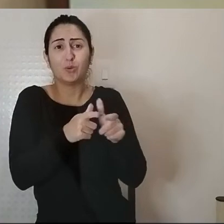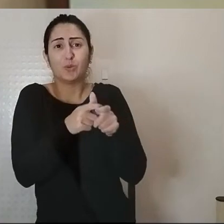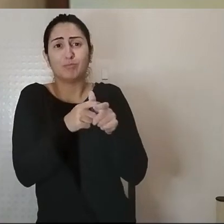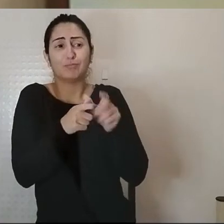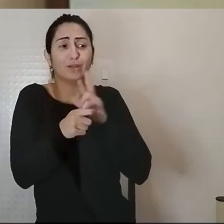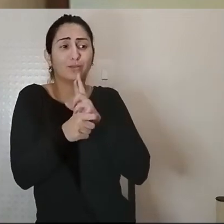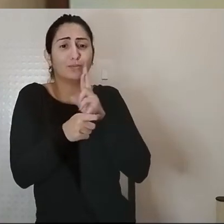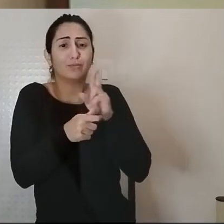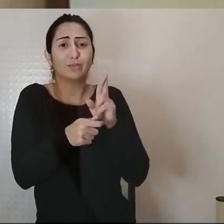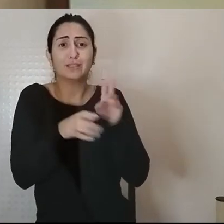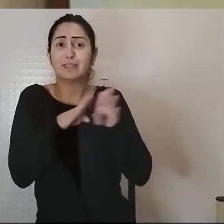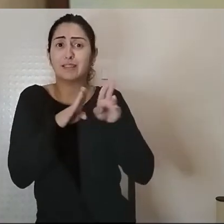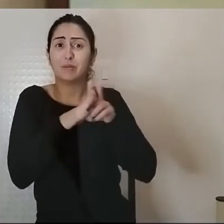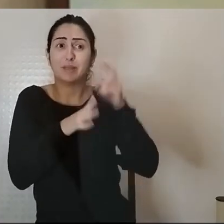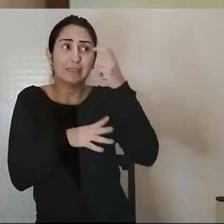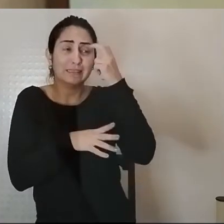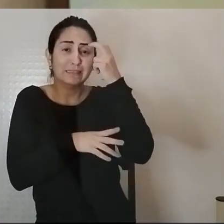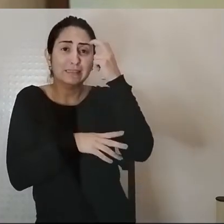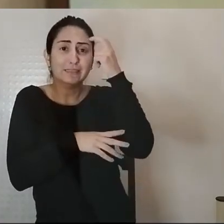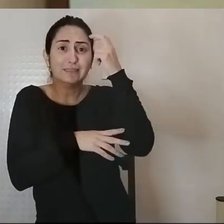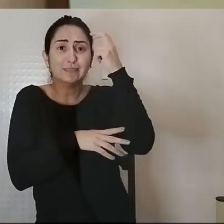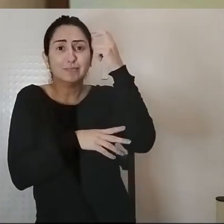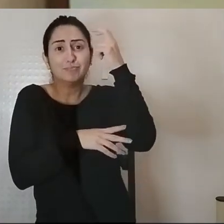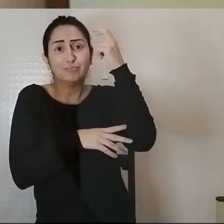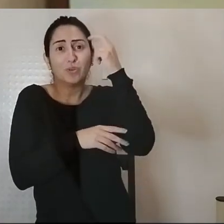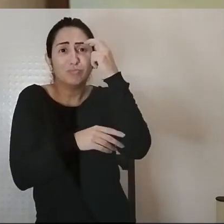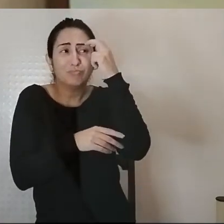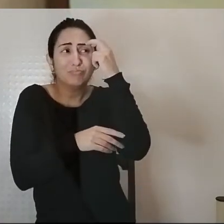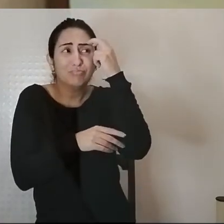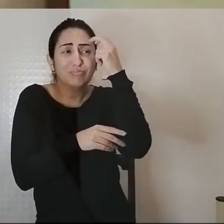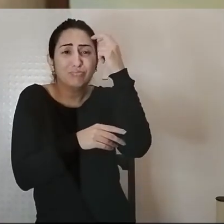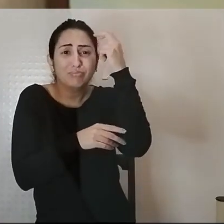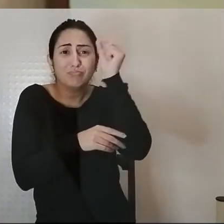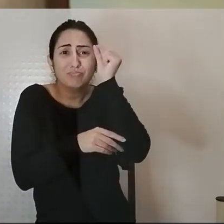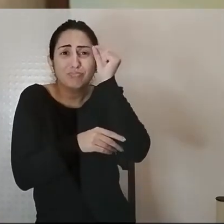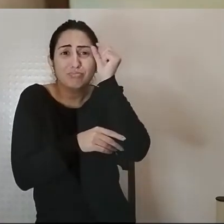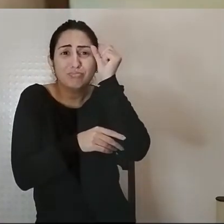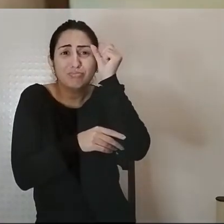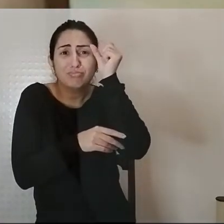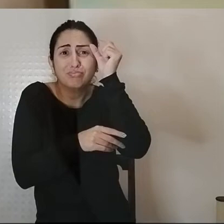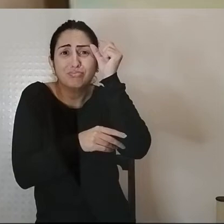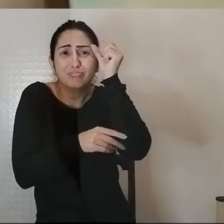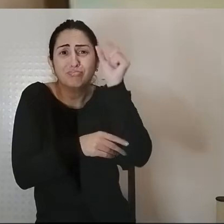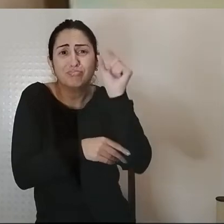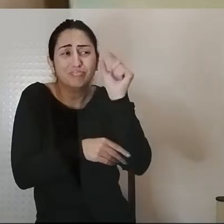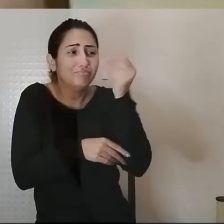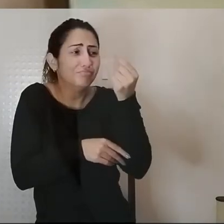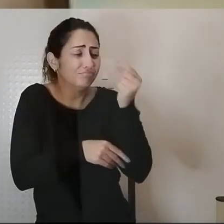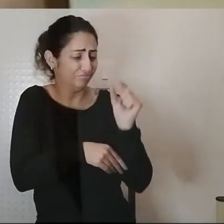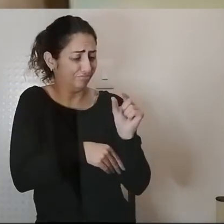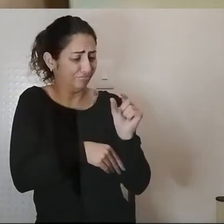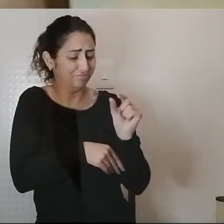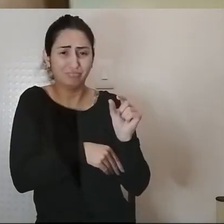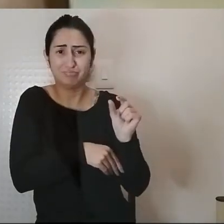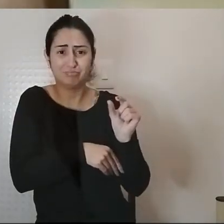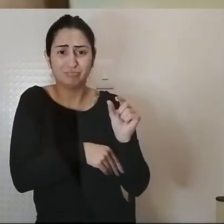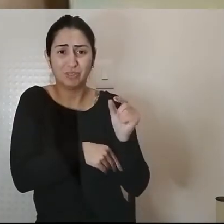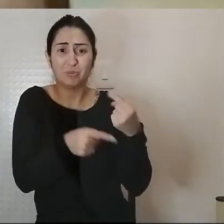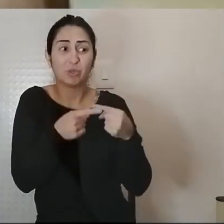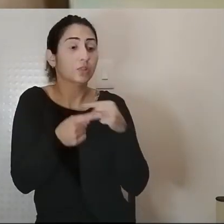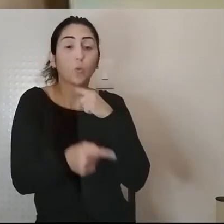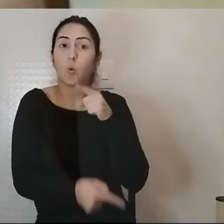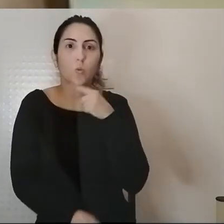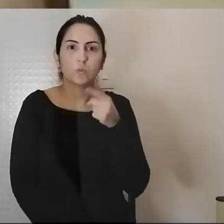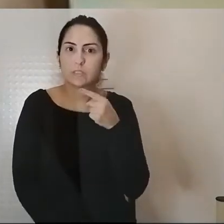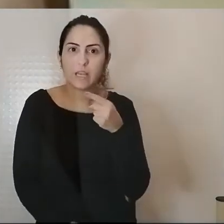crescimento intelectual e profissional frustrados nesta situação porque não conseguem se concentrar